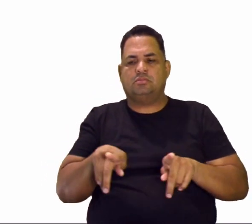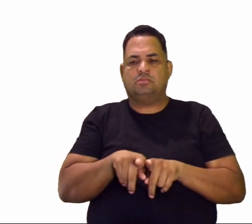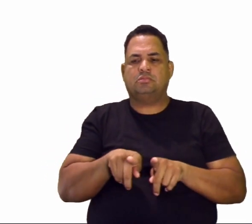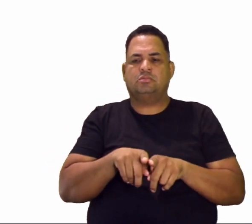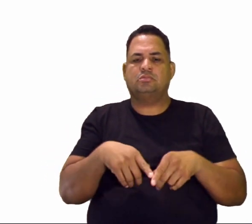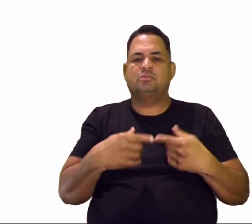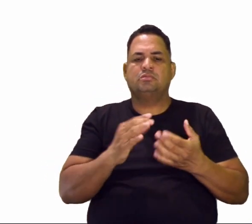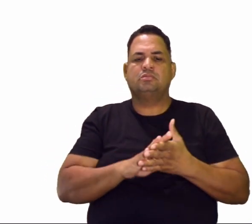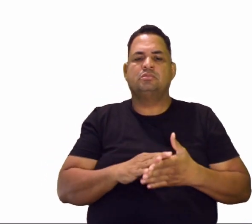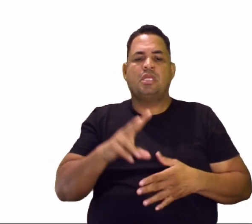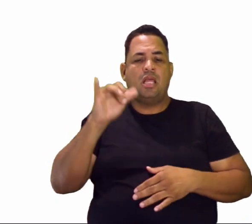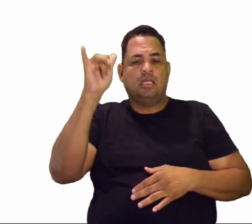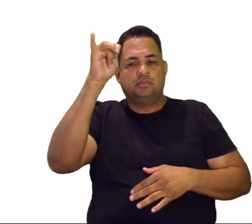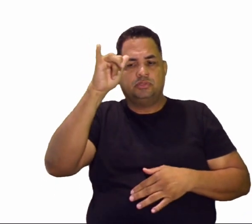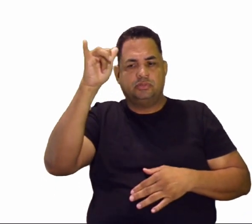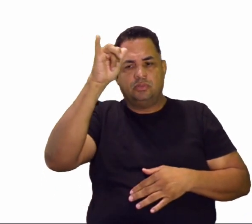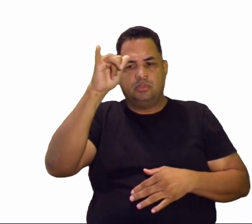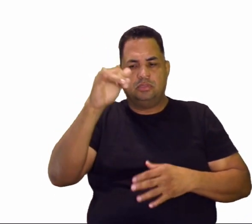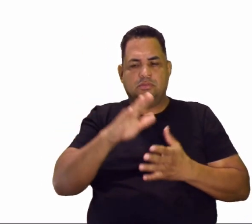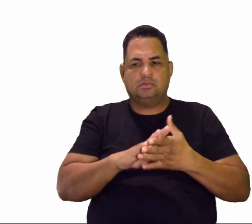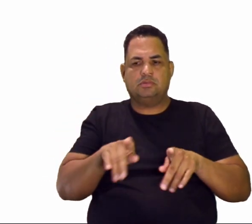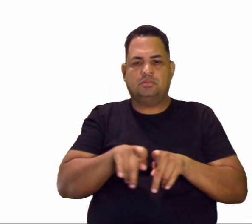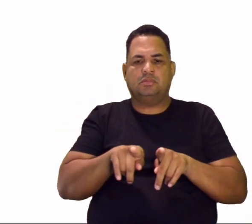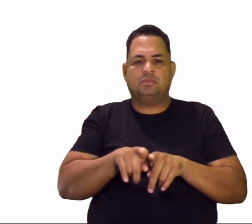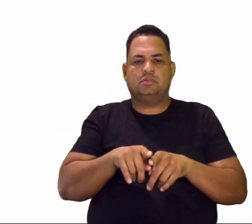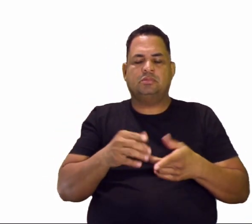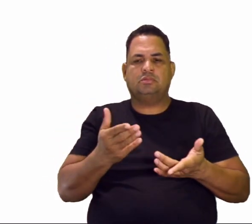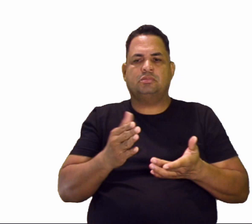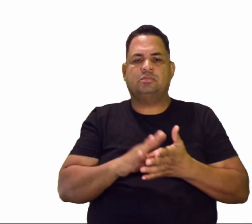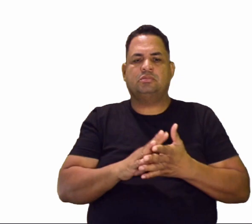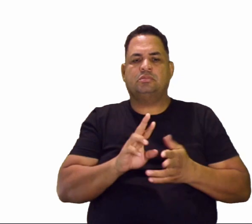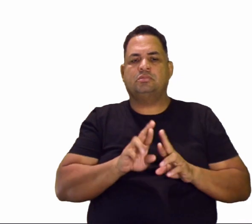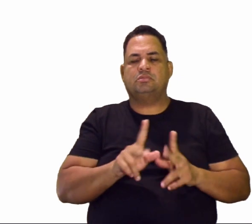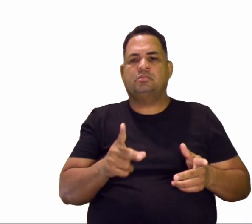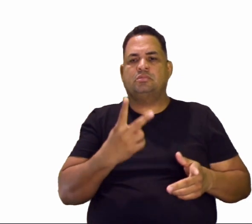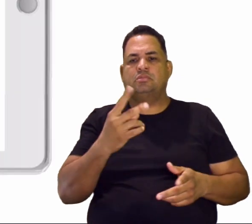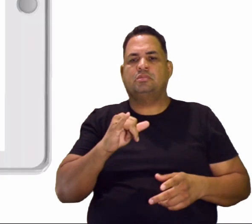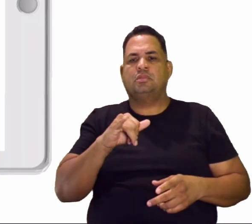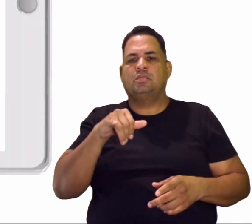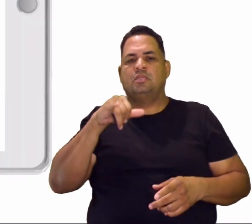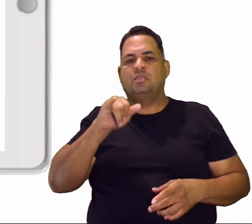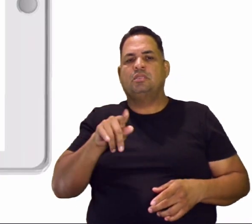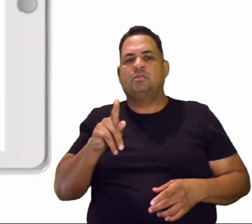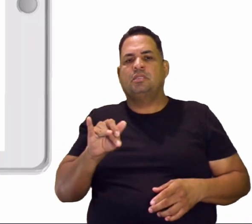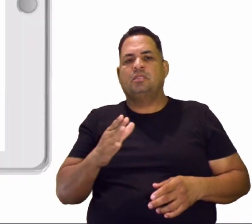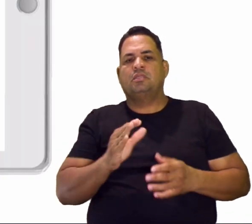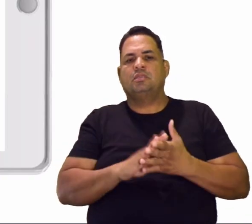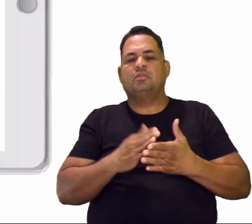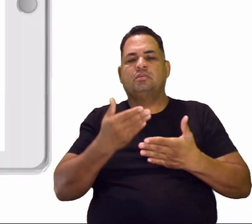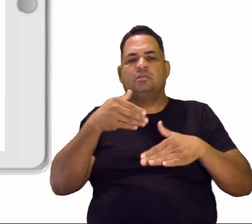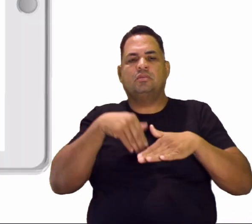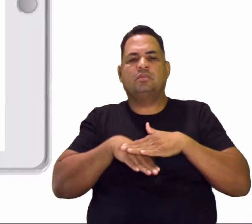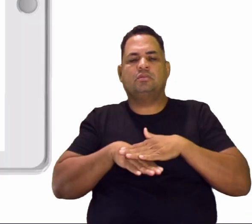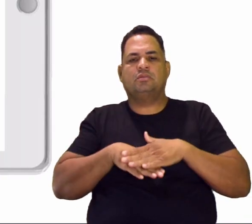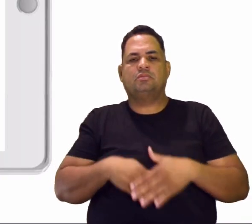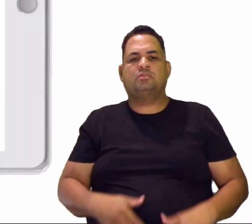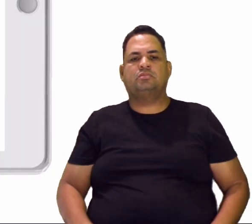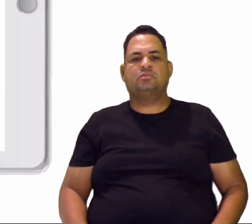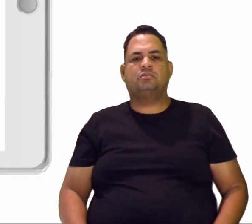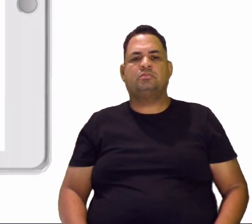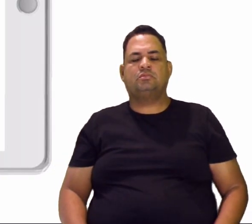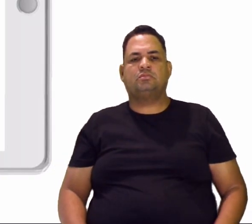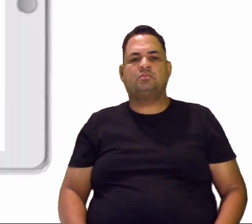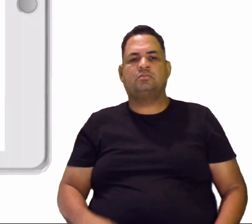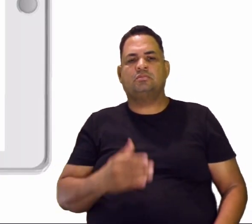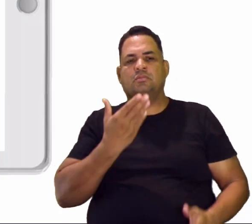o que mais? São as lendas, né? Então, essas são as duas diferenças. O IFAM, ele tem esse objetivo de resguardar, né? Aqui na aula